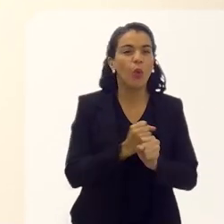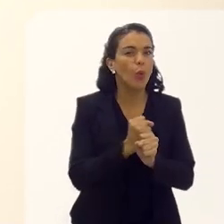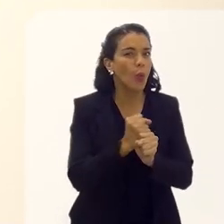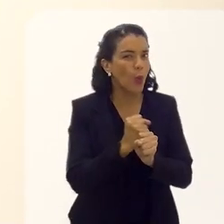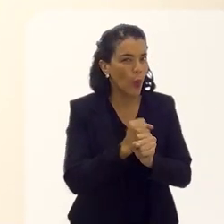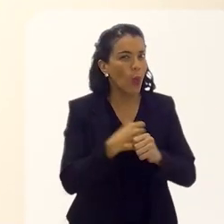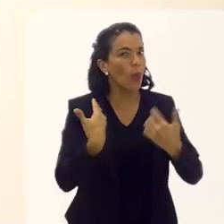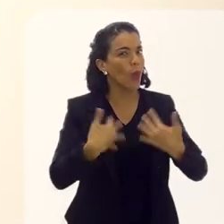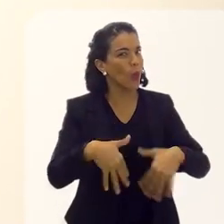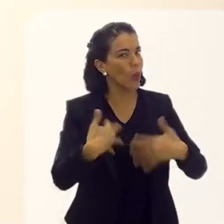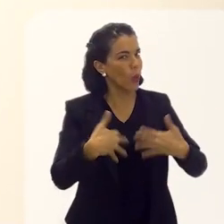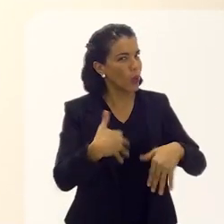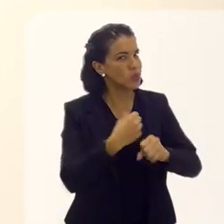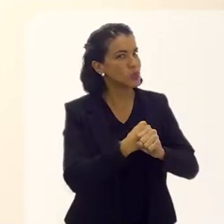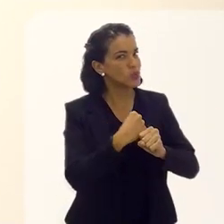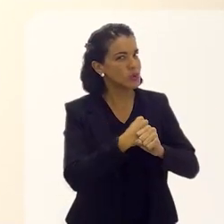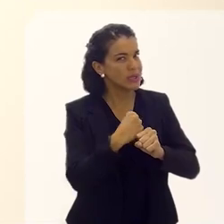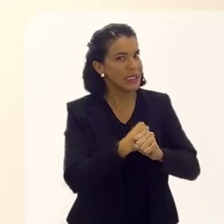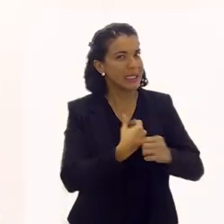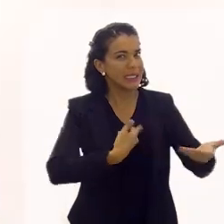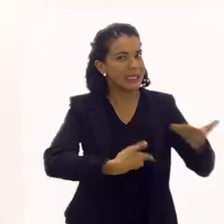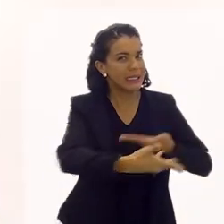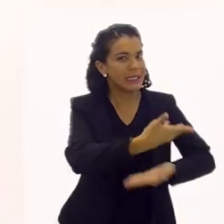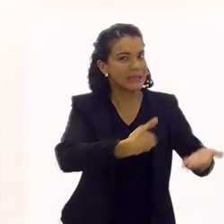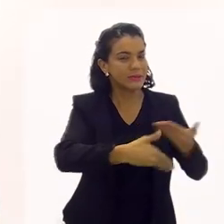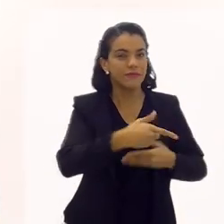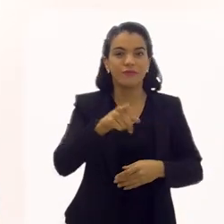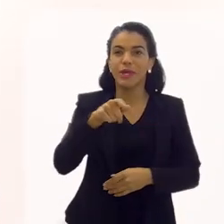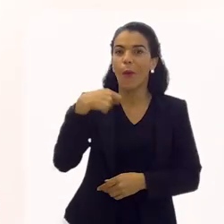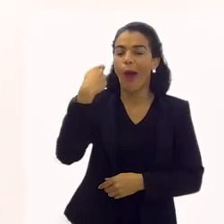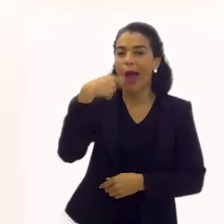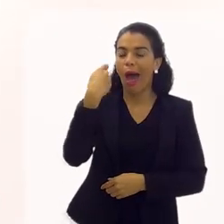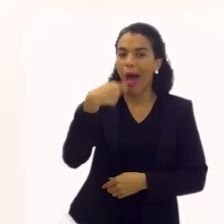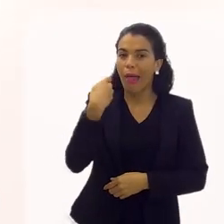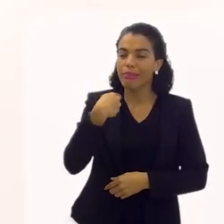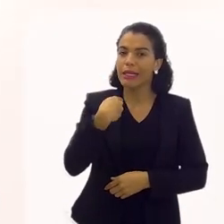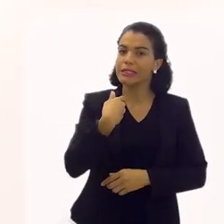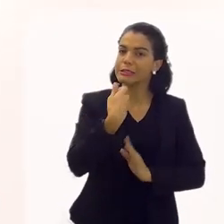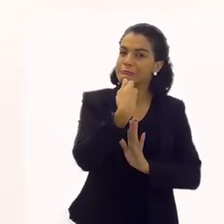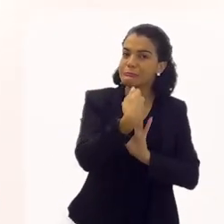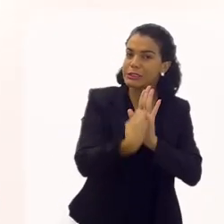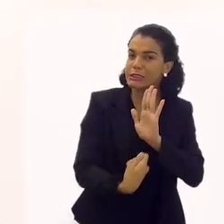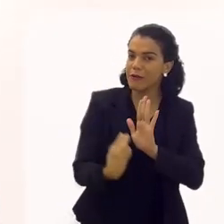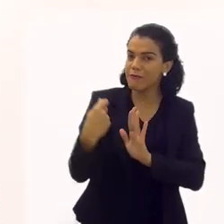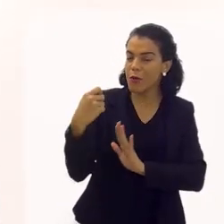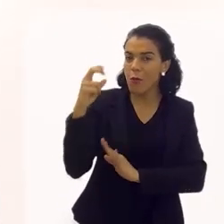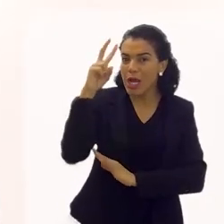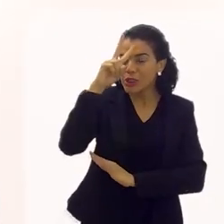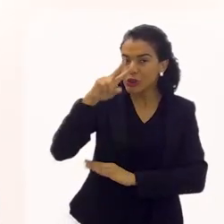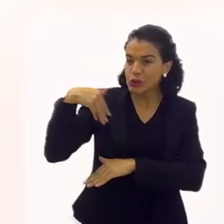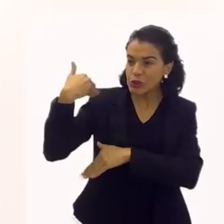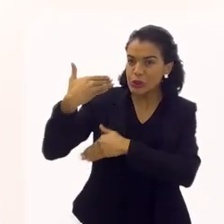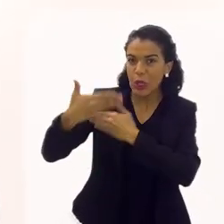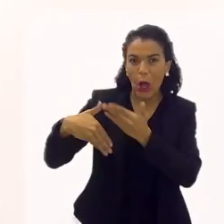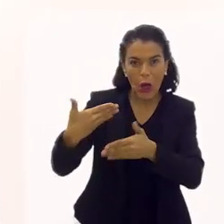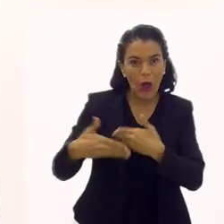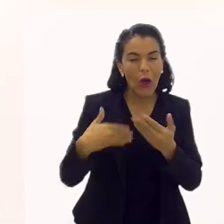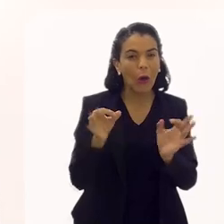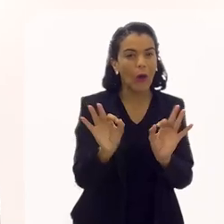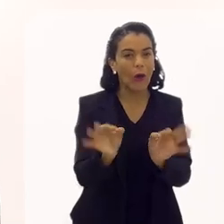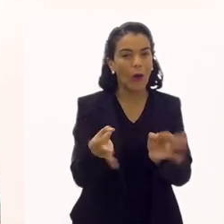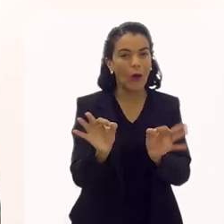Tantos anos, né? Muitos. E você é uma atriz que escreveu uma história, né? É?